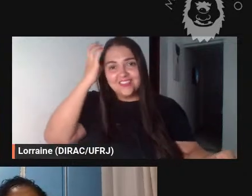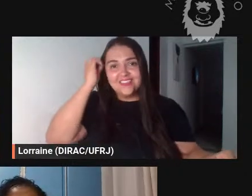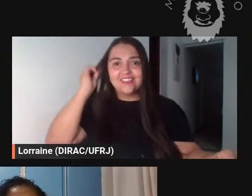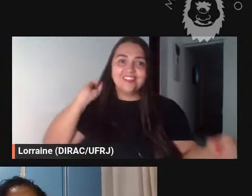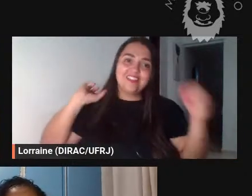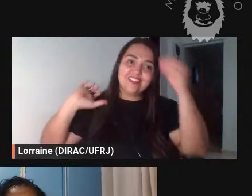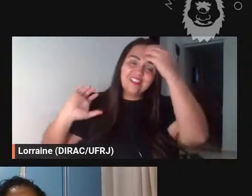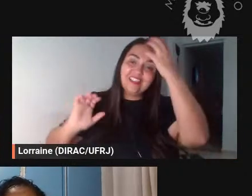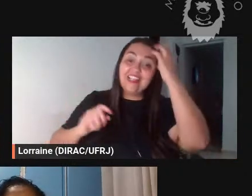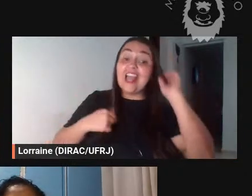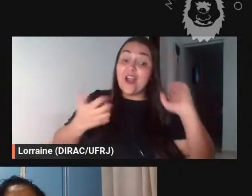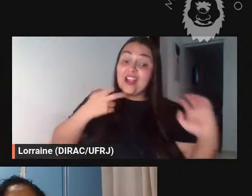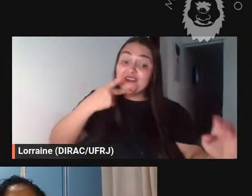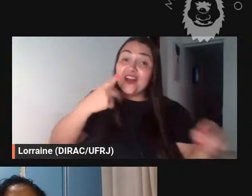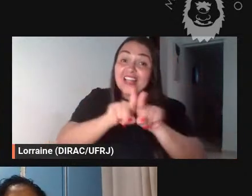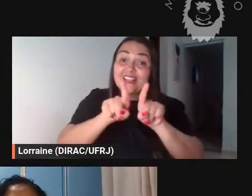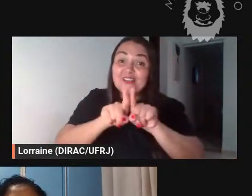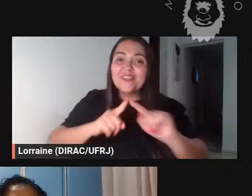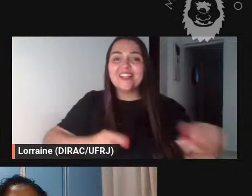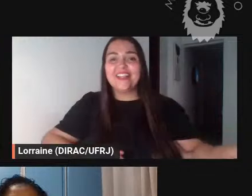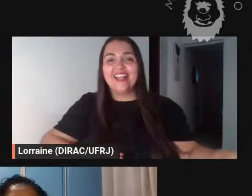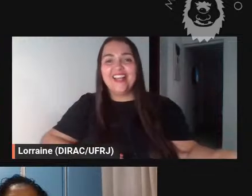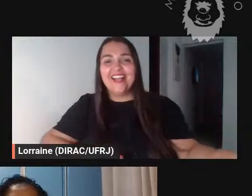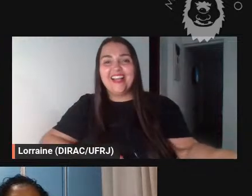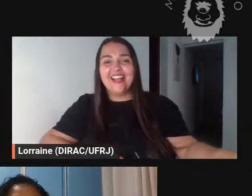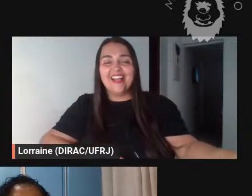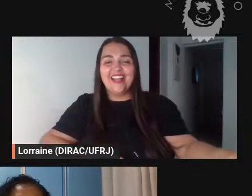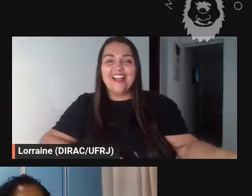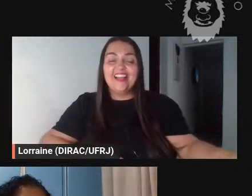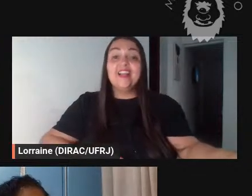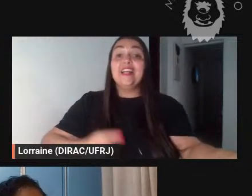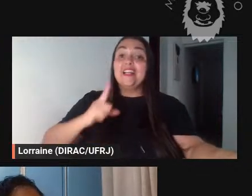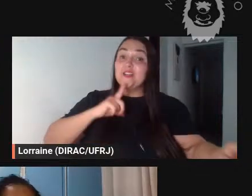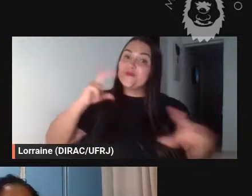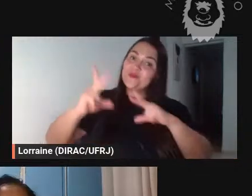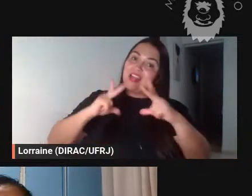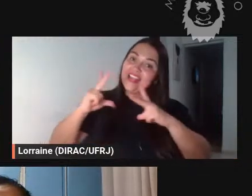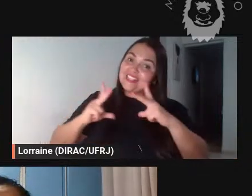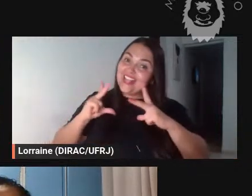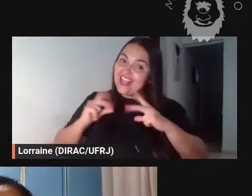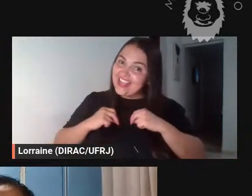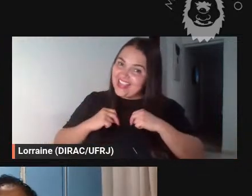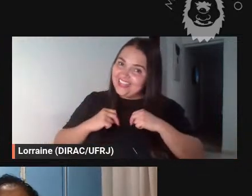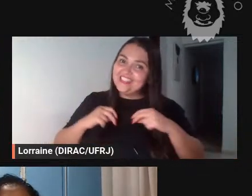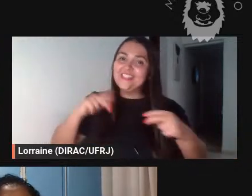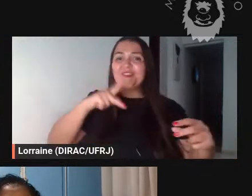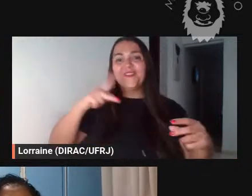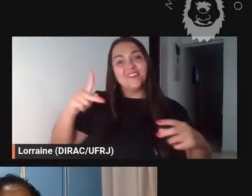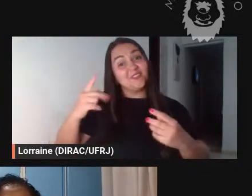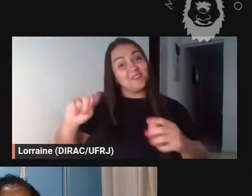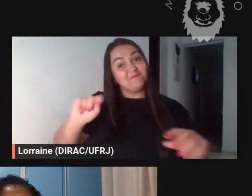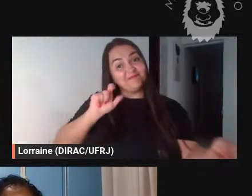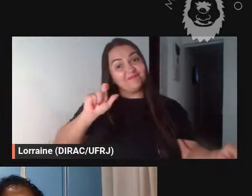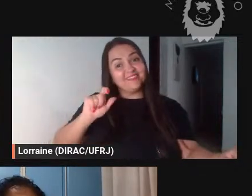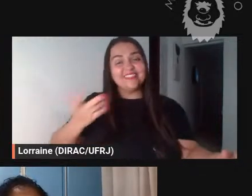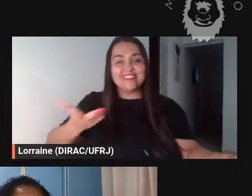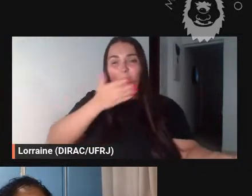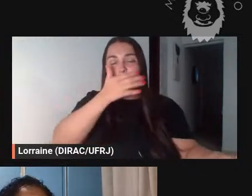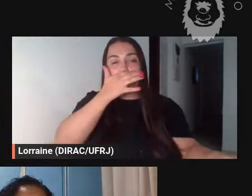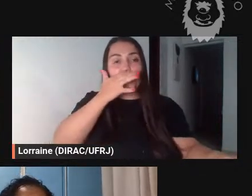falar eu recebo um presentão que a professora Maria Celeste me eu quero falar